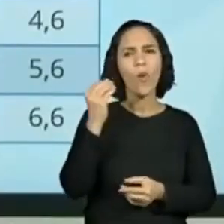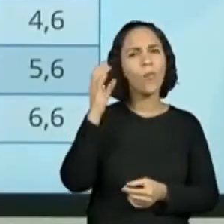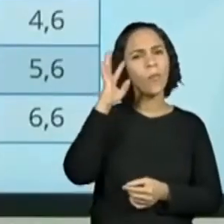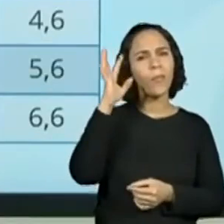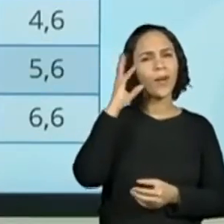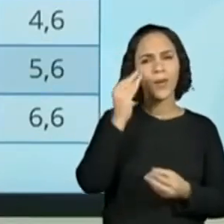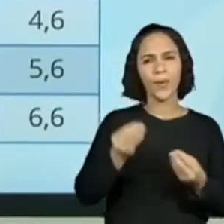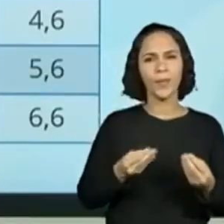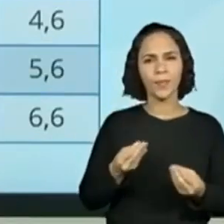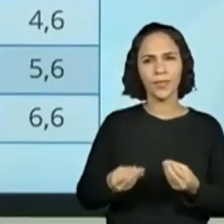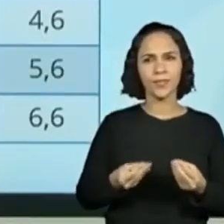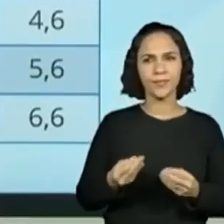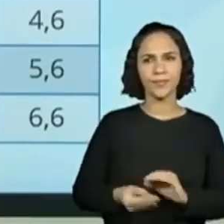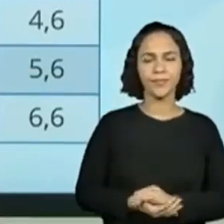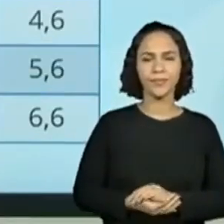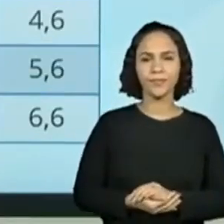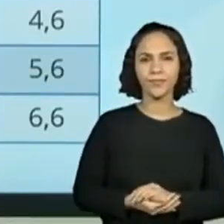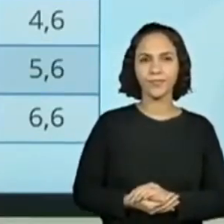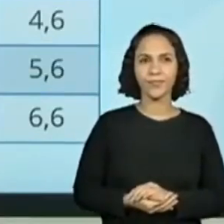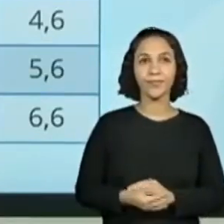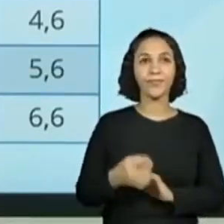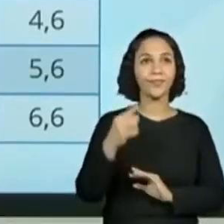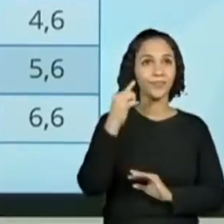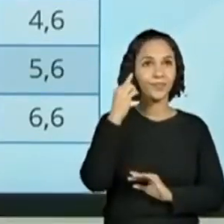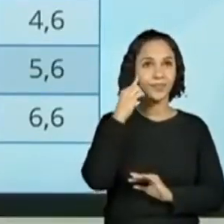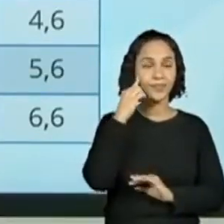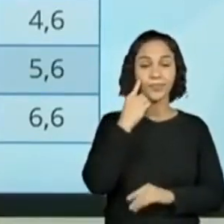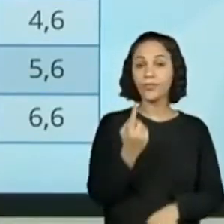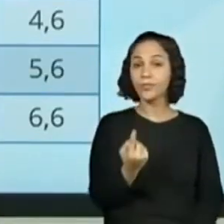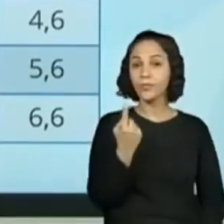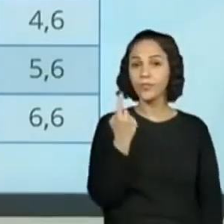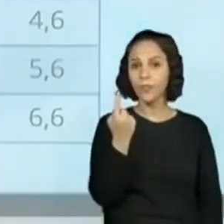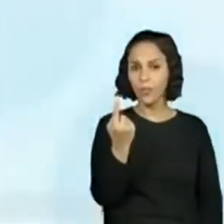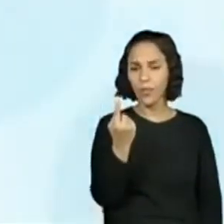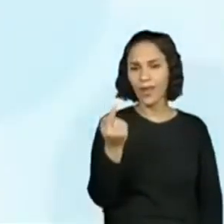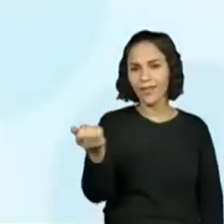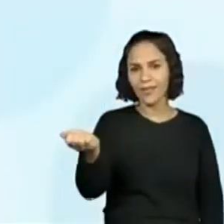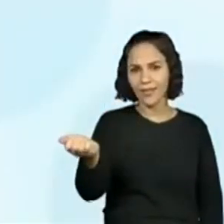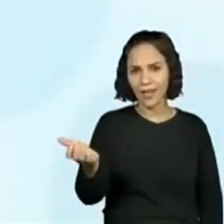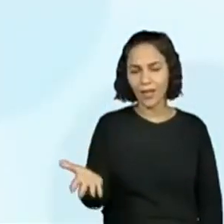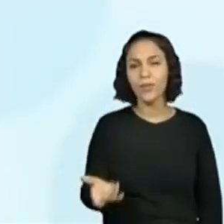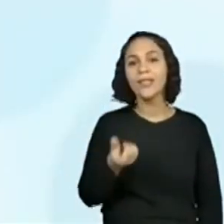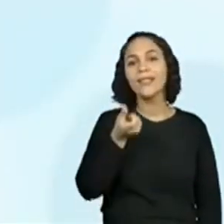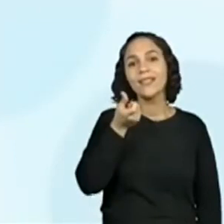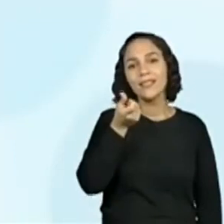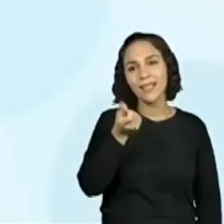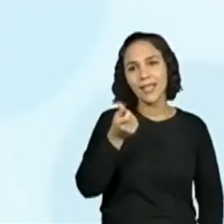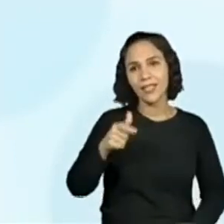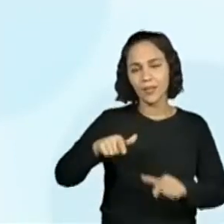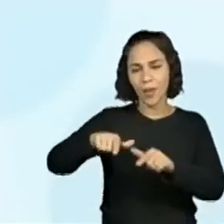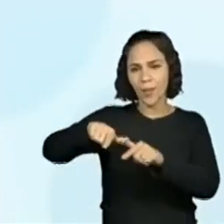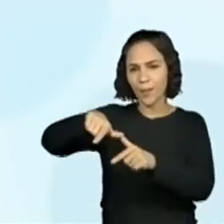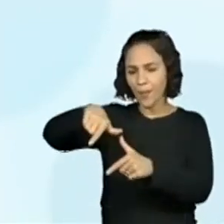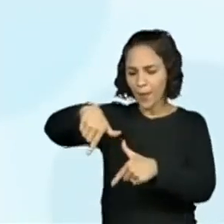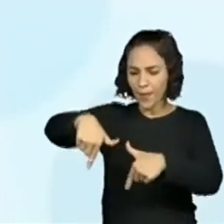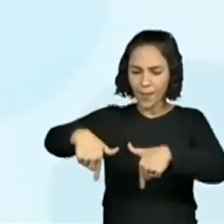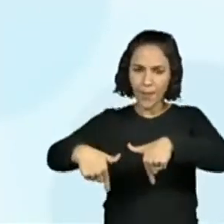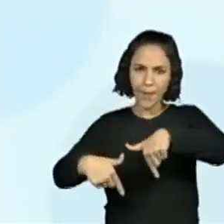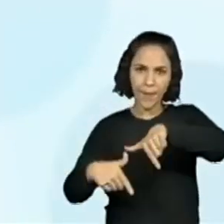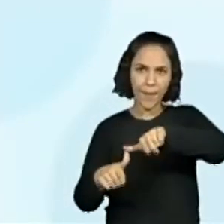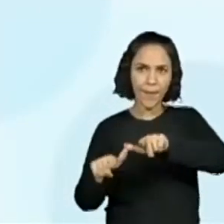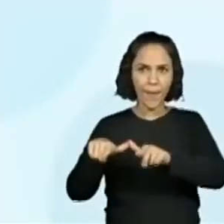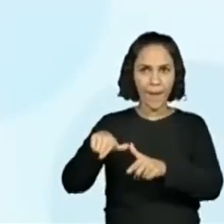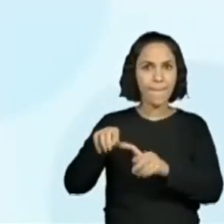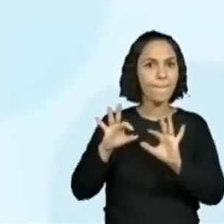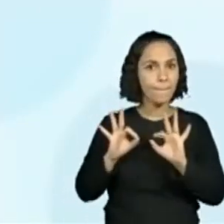Vamos lá comigo. Um dado tem seis faces. Então, seis possibilidades, certo?